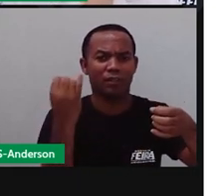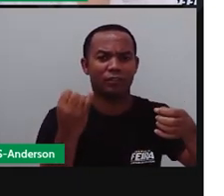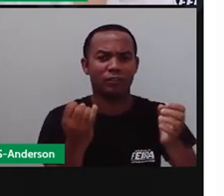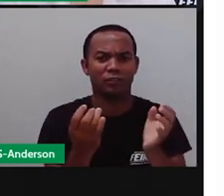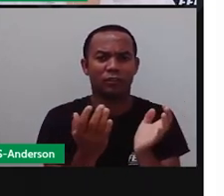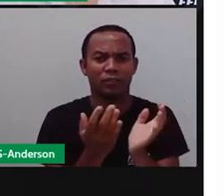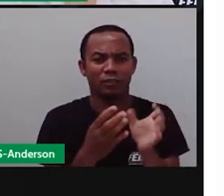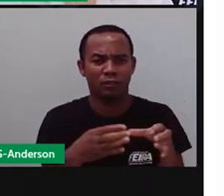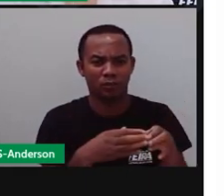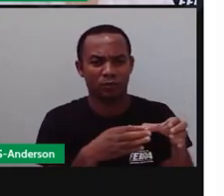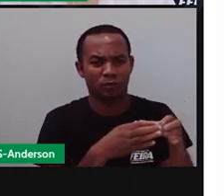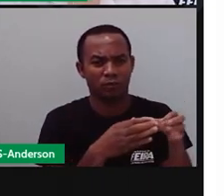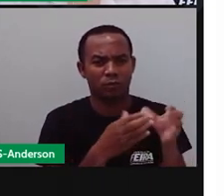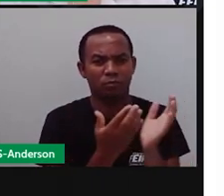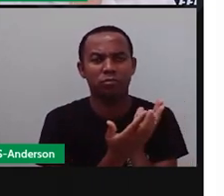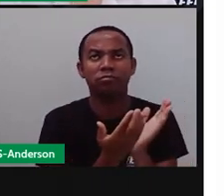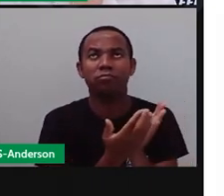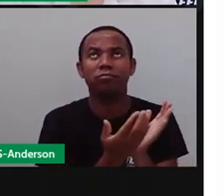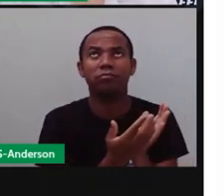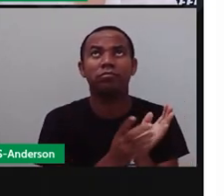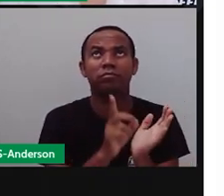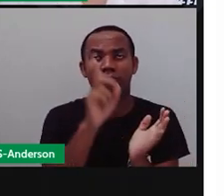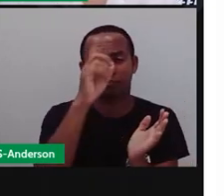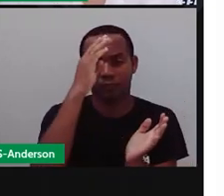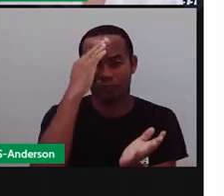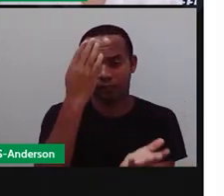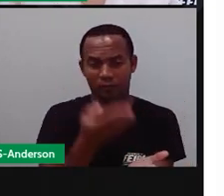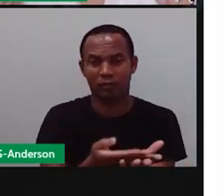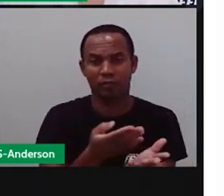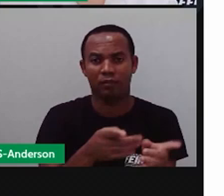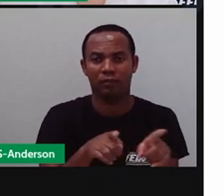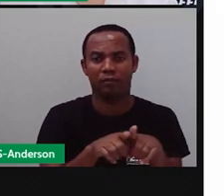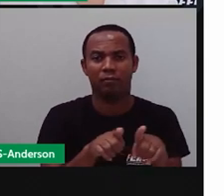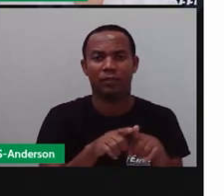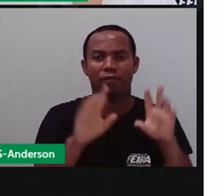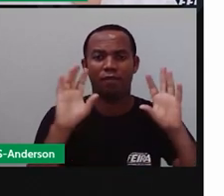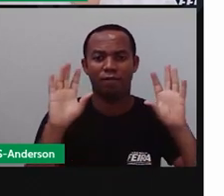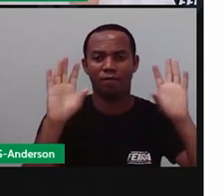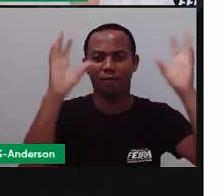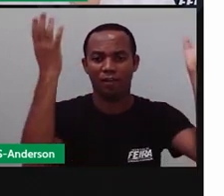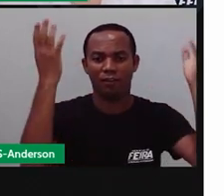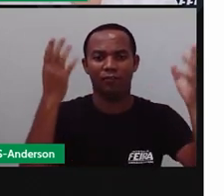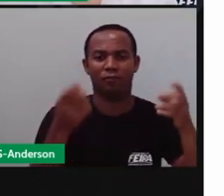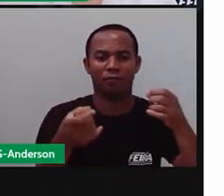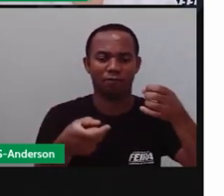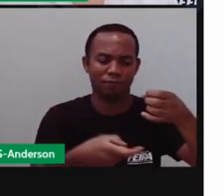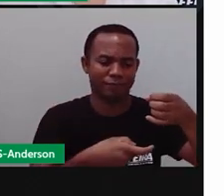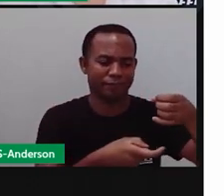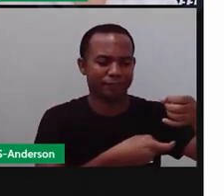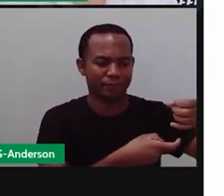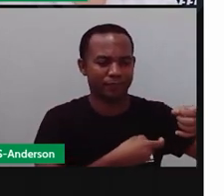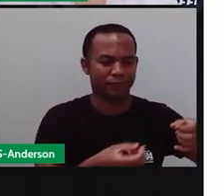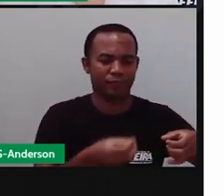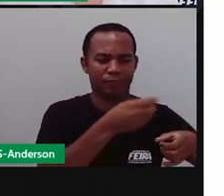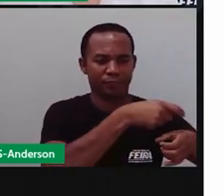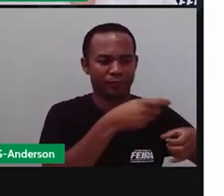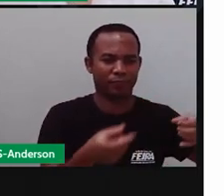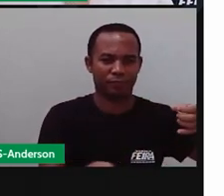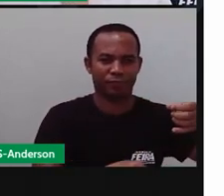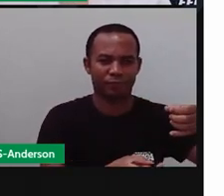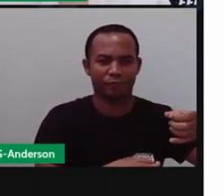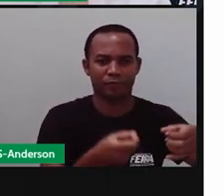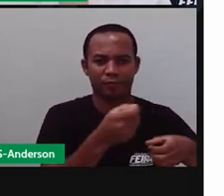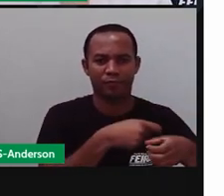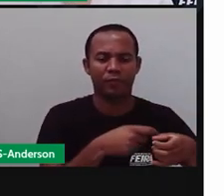bondade de Deus a prover o alimento. Então, a festa da colheita tem uma grande significação justamente por isso, né? Se